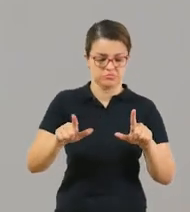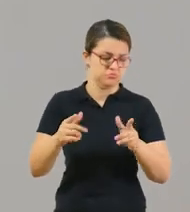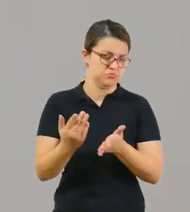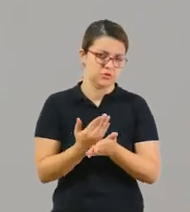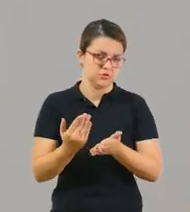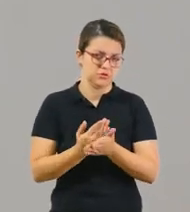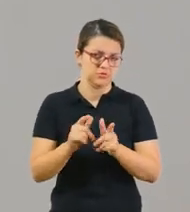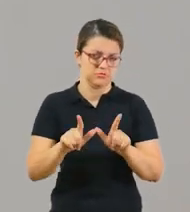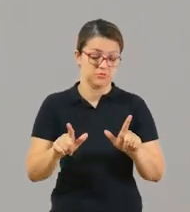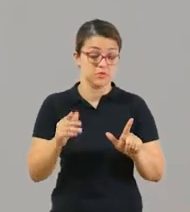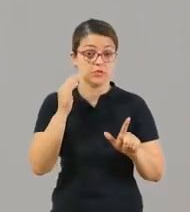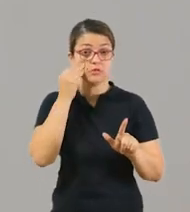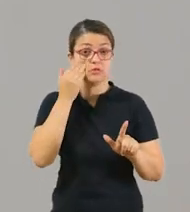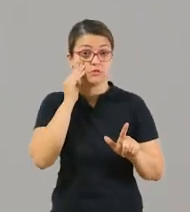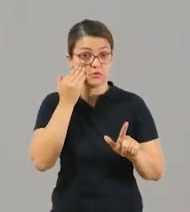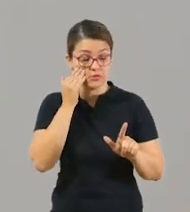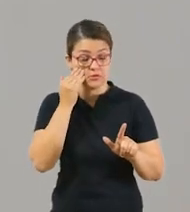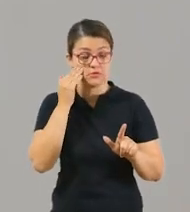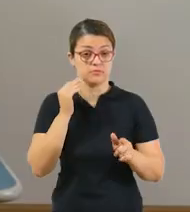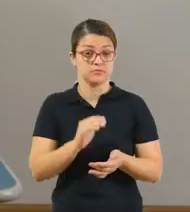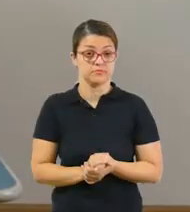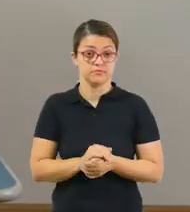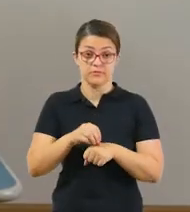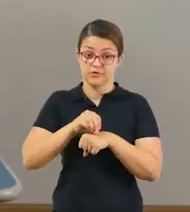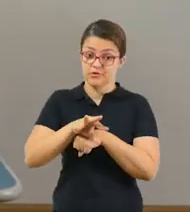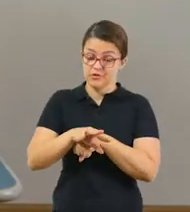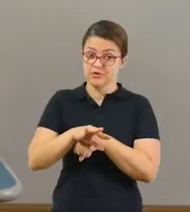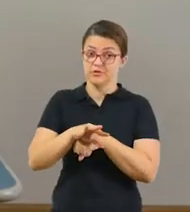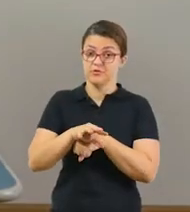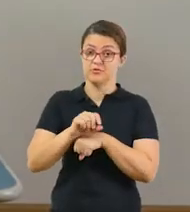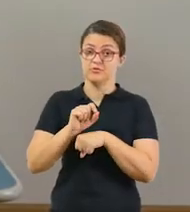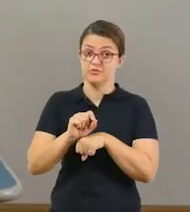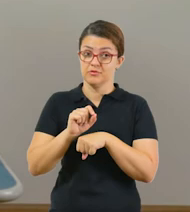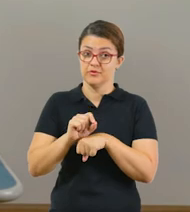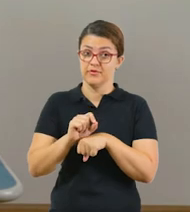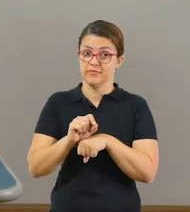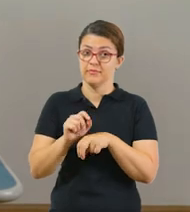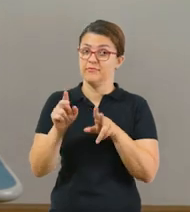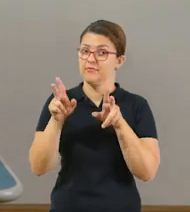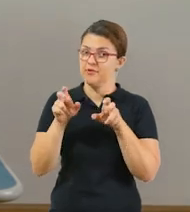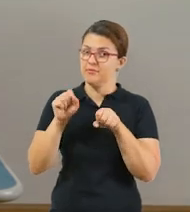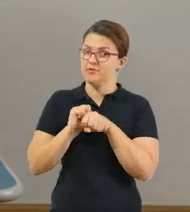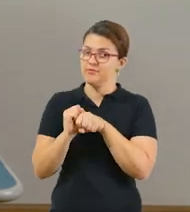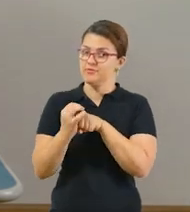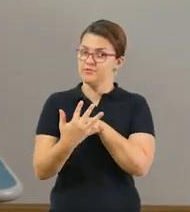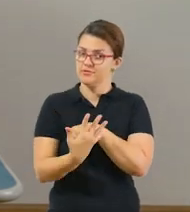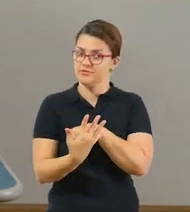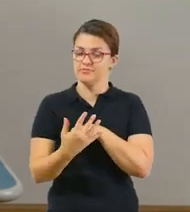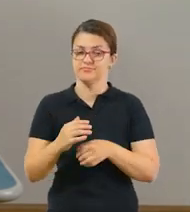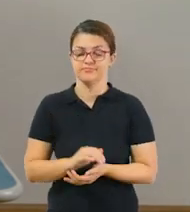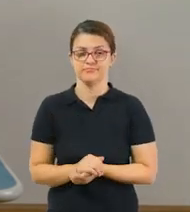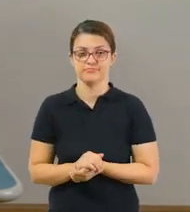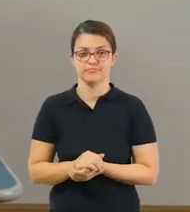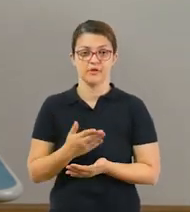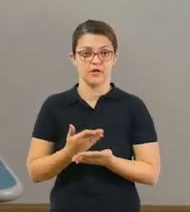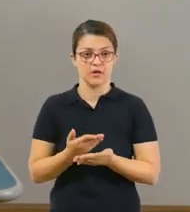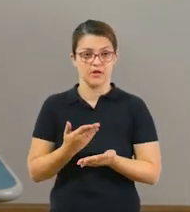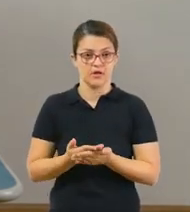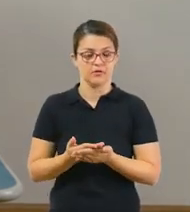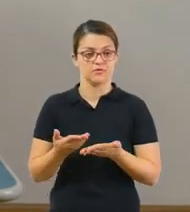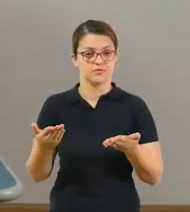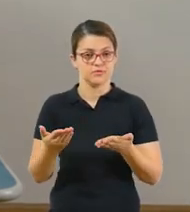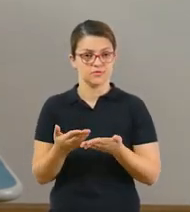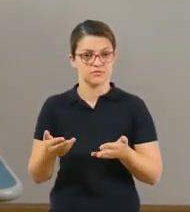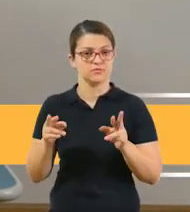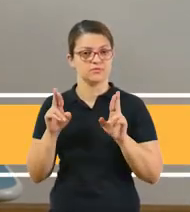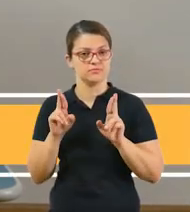folha do caderno, sobre o que vocês entenderam. Dica? O vídeo fala sobre o Covid-19. Bom, a aula de hoje foi